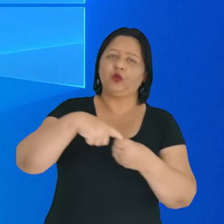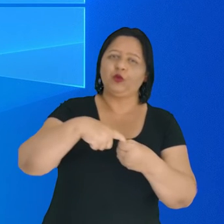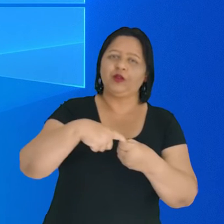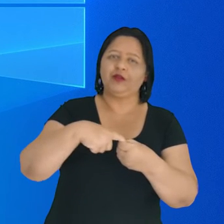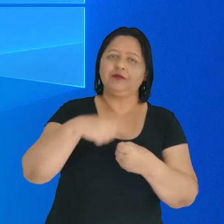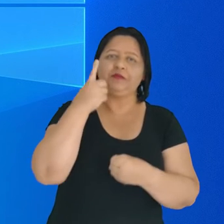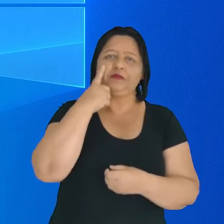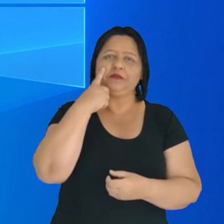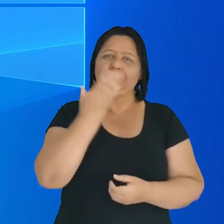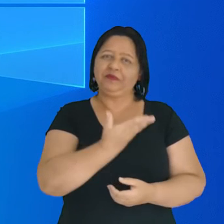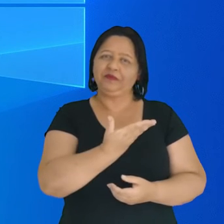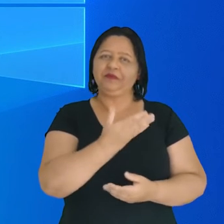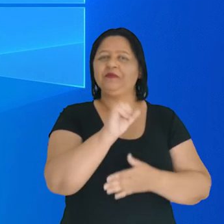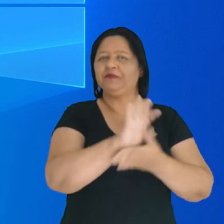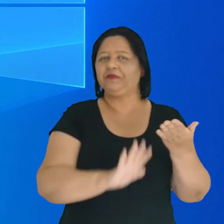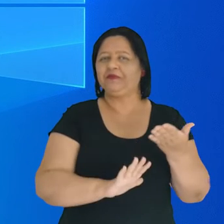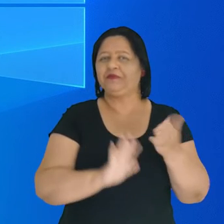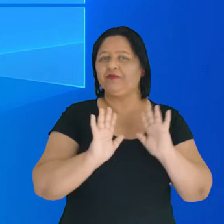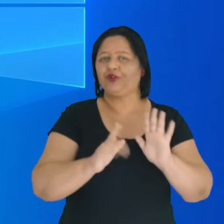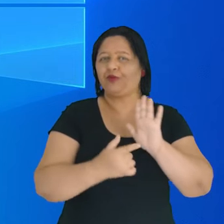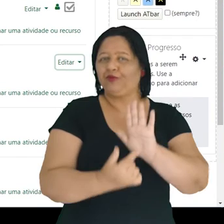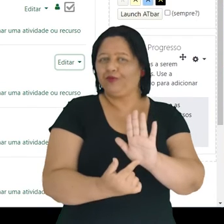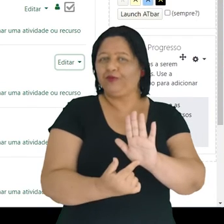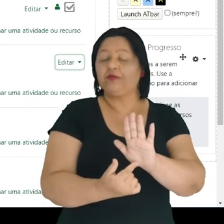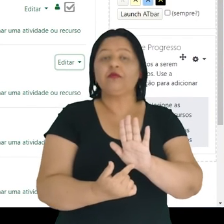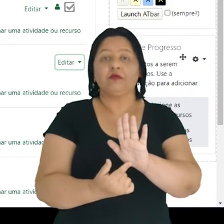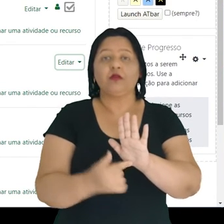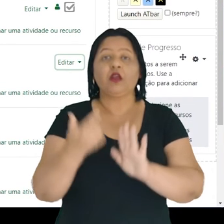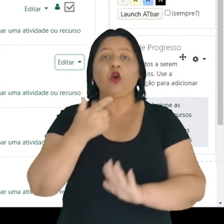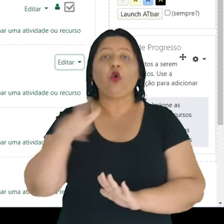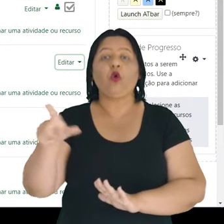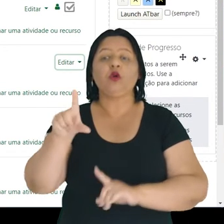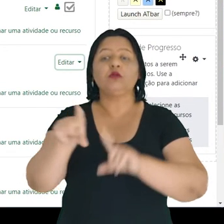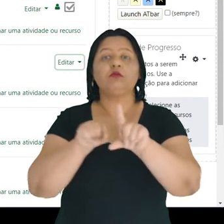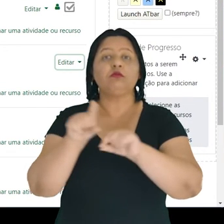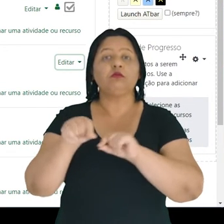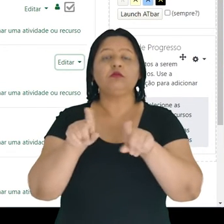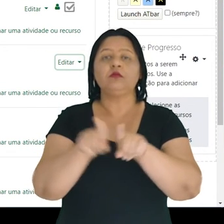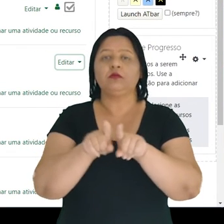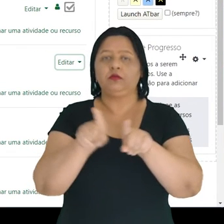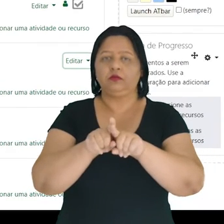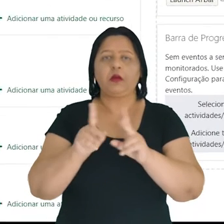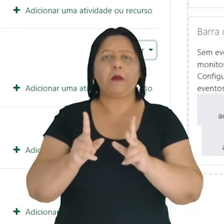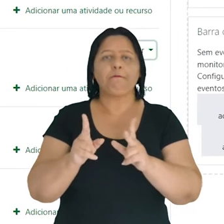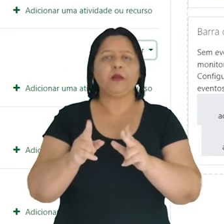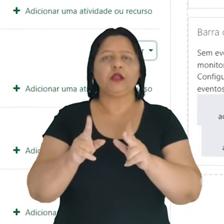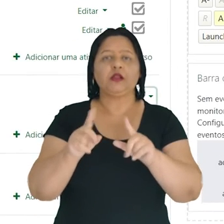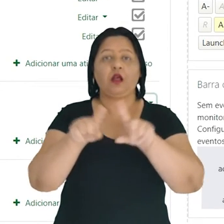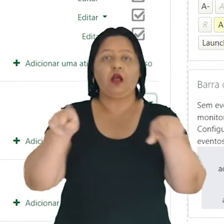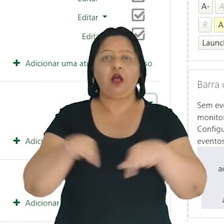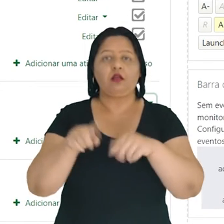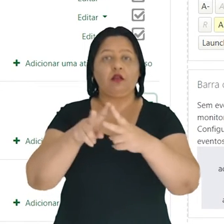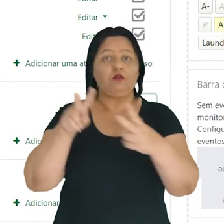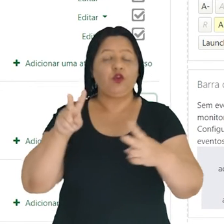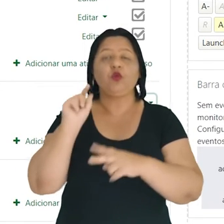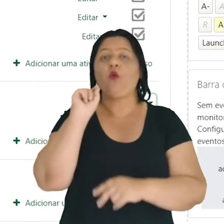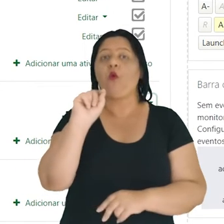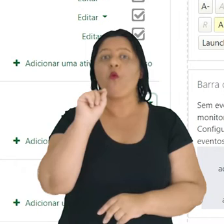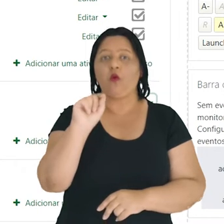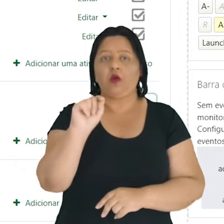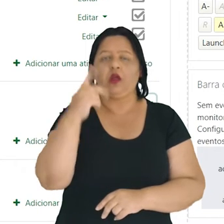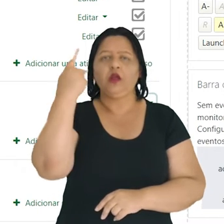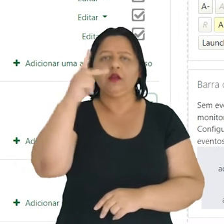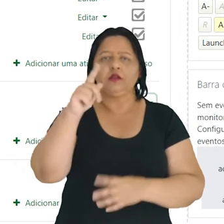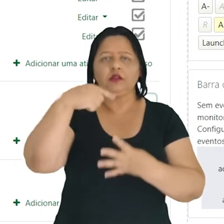e voltar. Aqui está a tarefa. Uma opção também que nós temos na edição da sala virtual é,